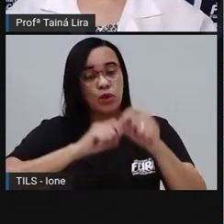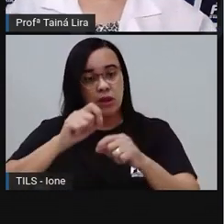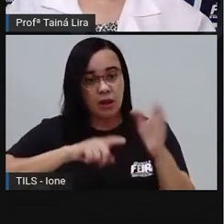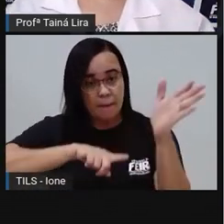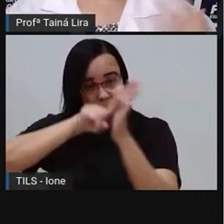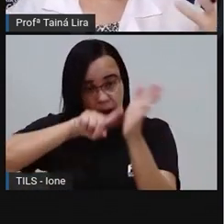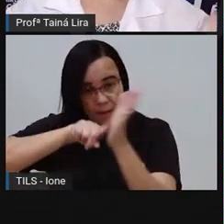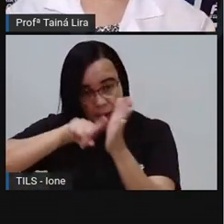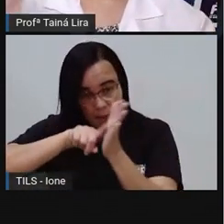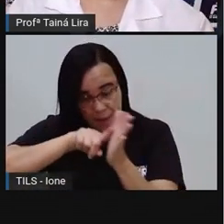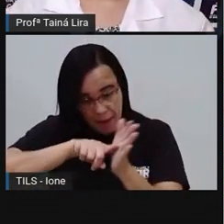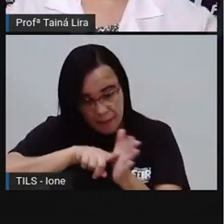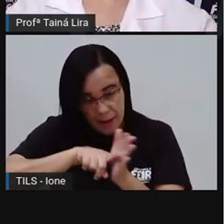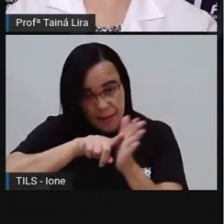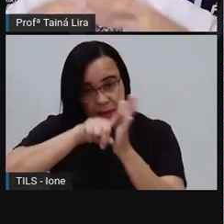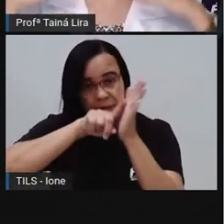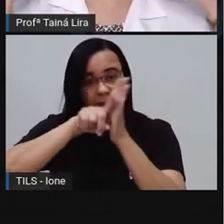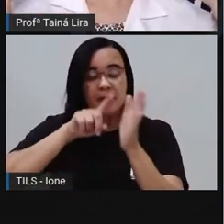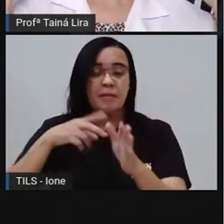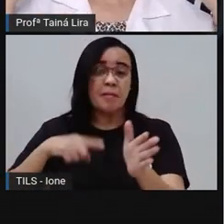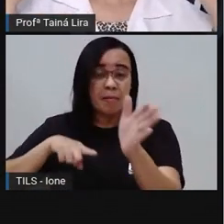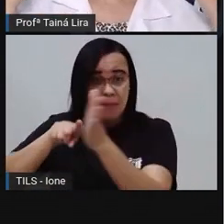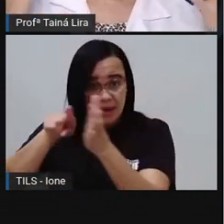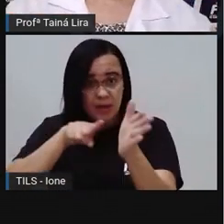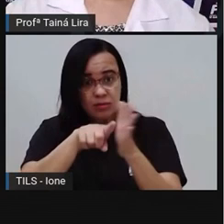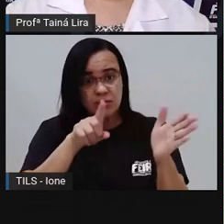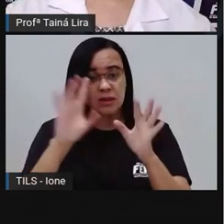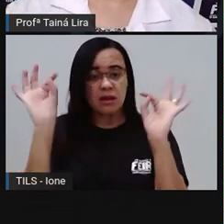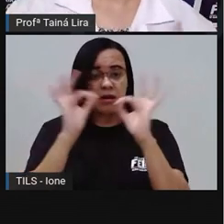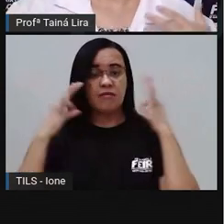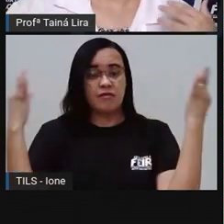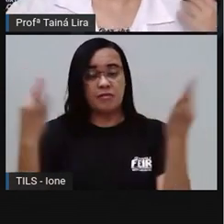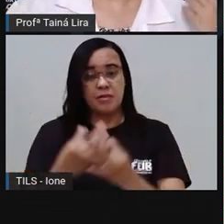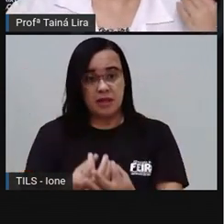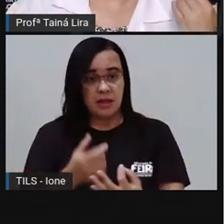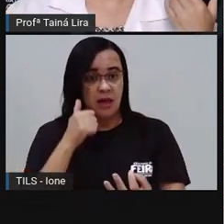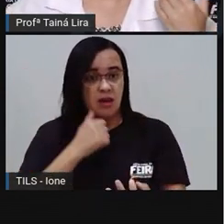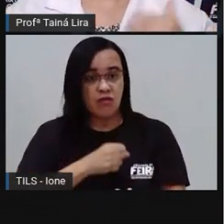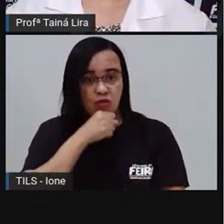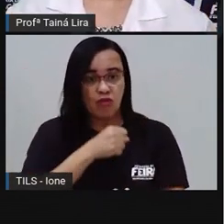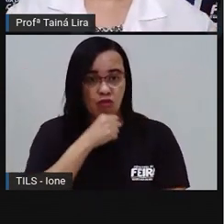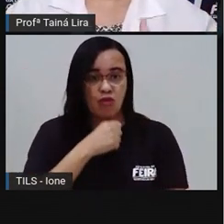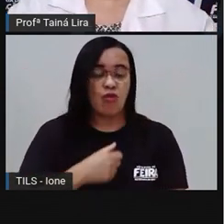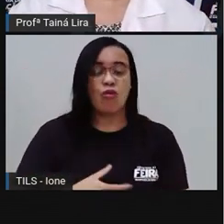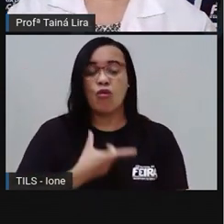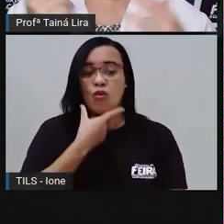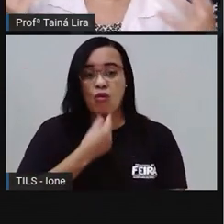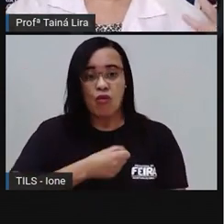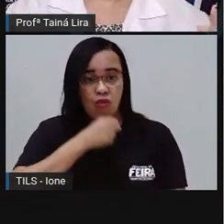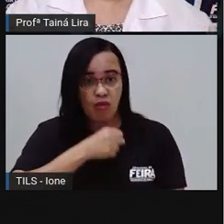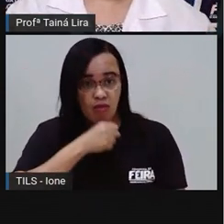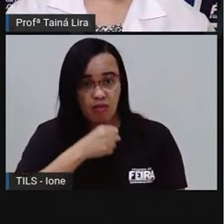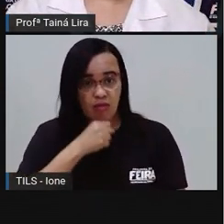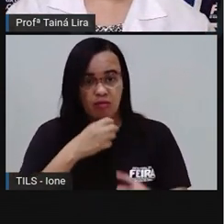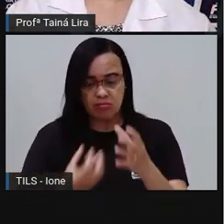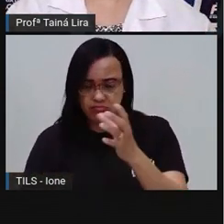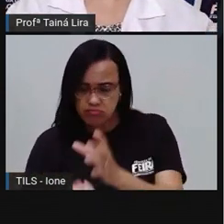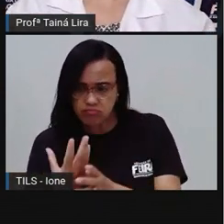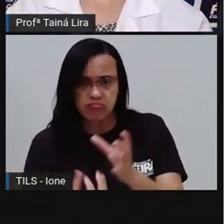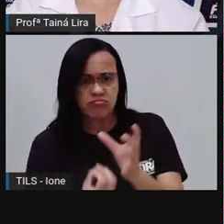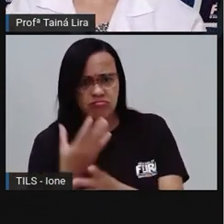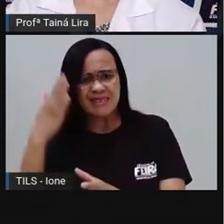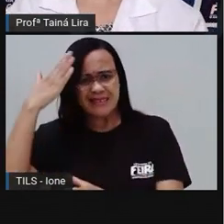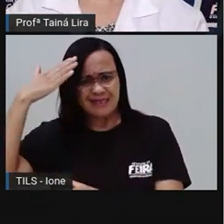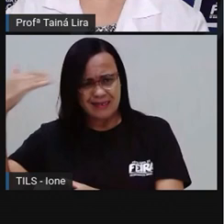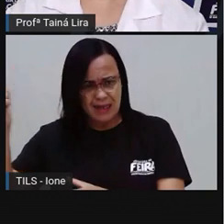família O pai, a mãe, a avó, uma pessoa mais velha Vê se a família de vocês já criou alguma receita